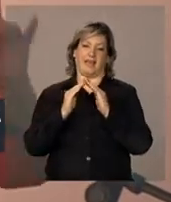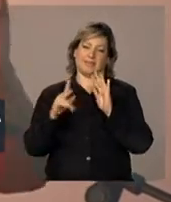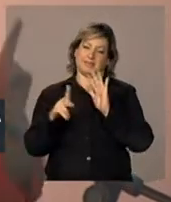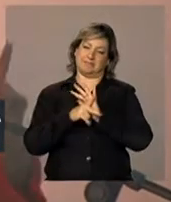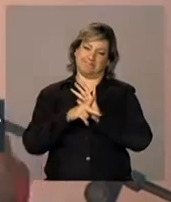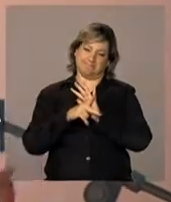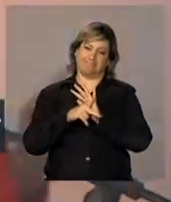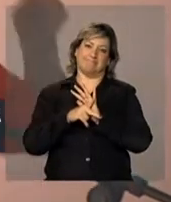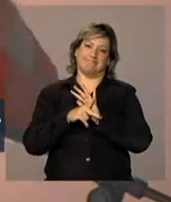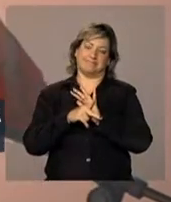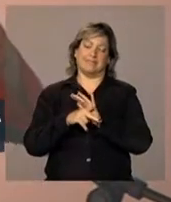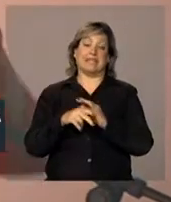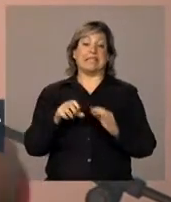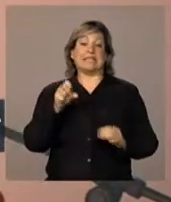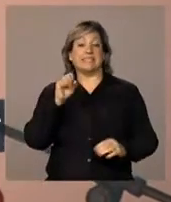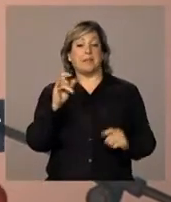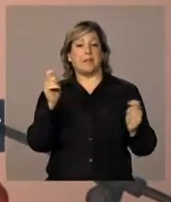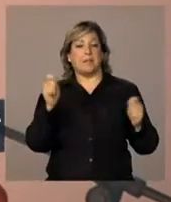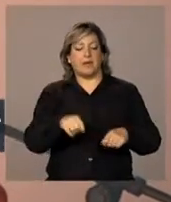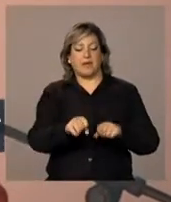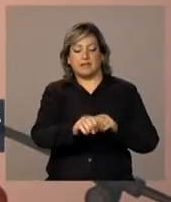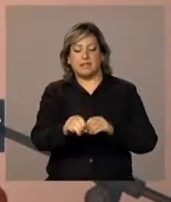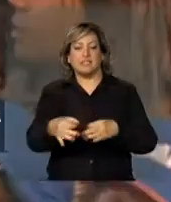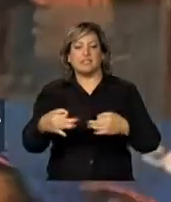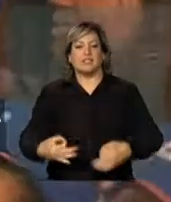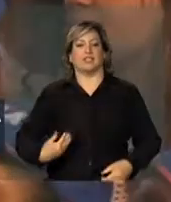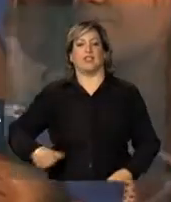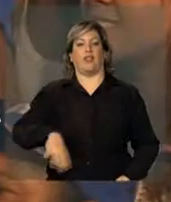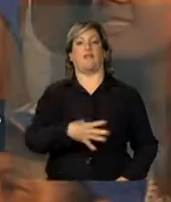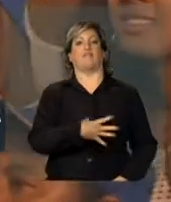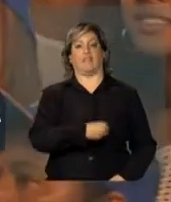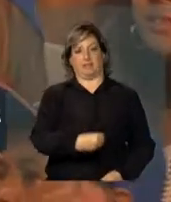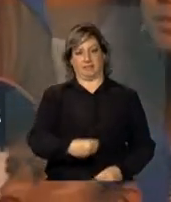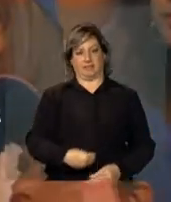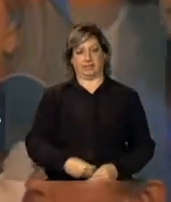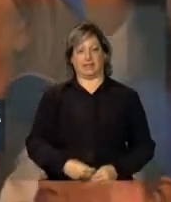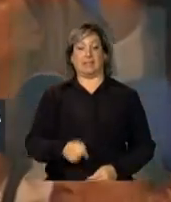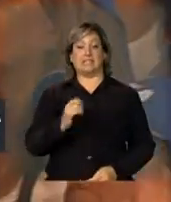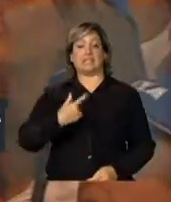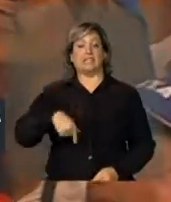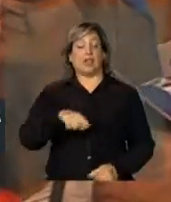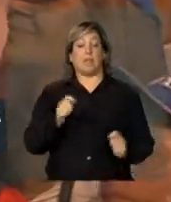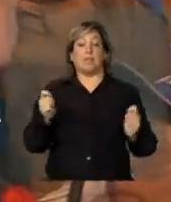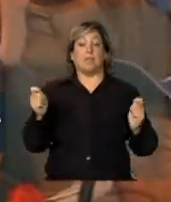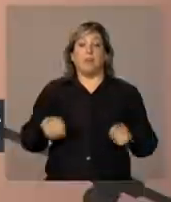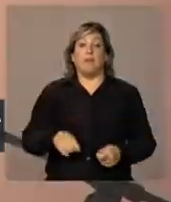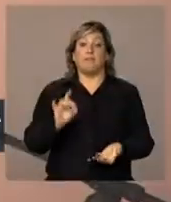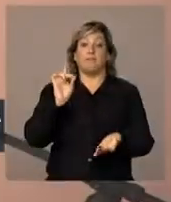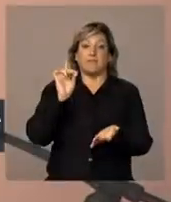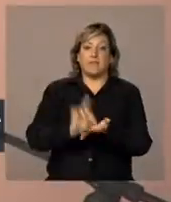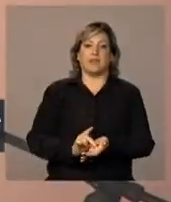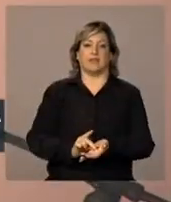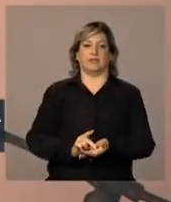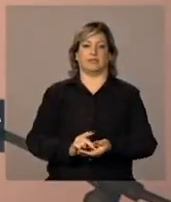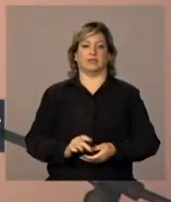se a gente puder criar direito os nossos filhos, se a gente puder, de fato,